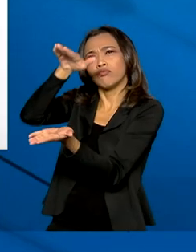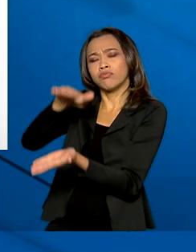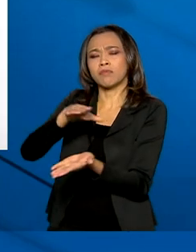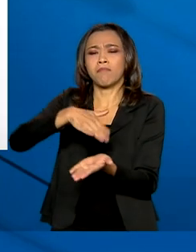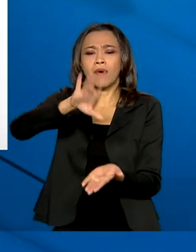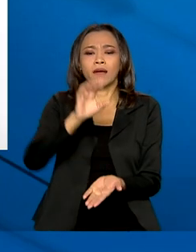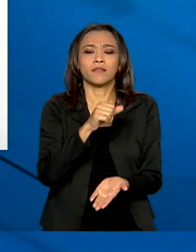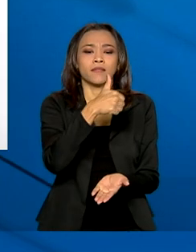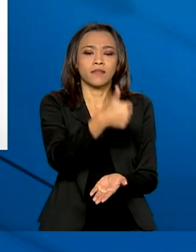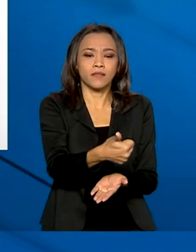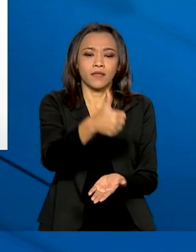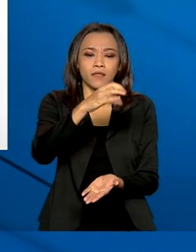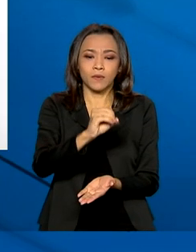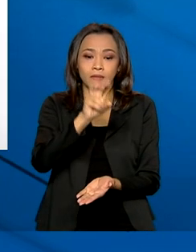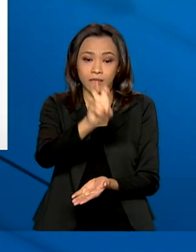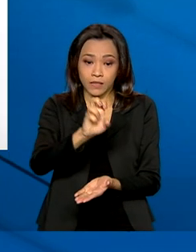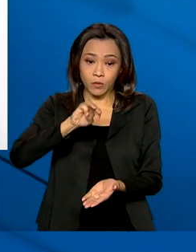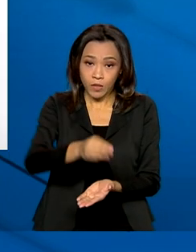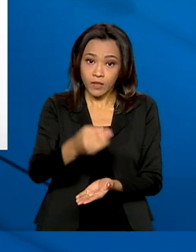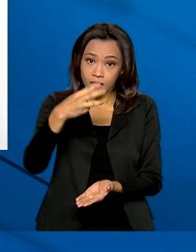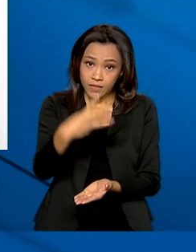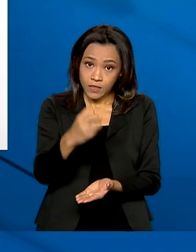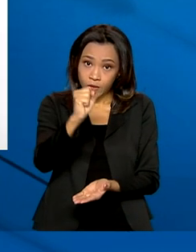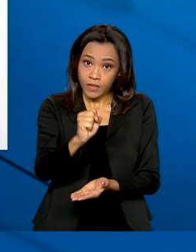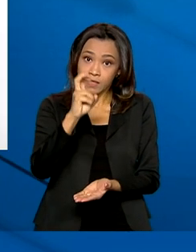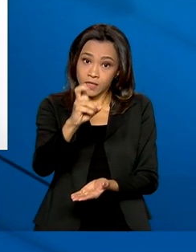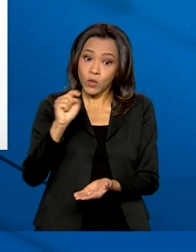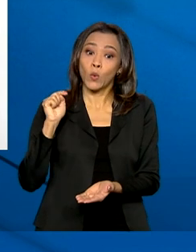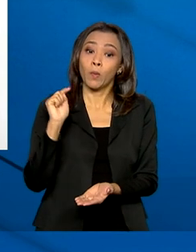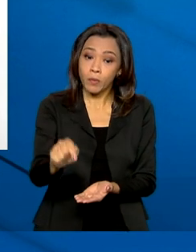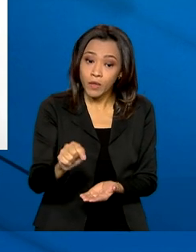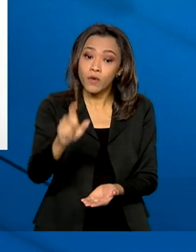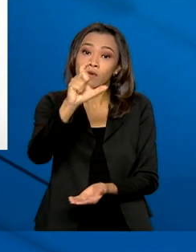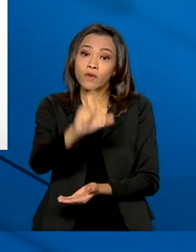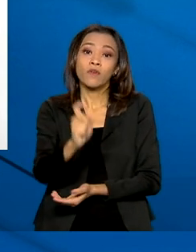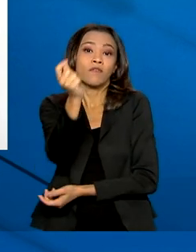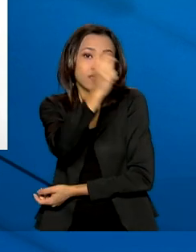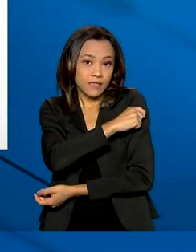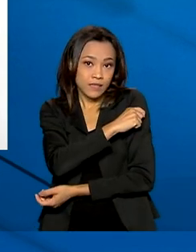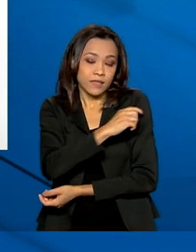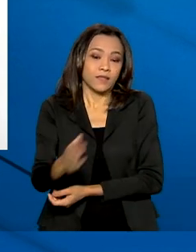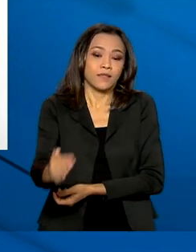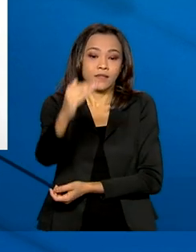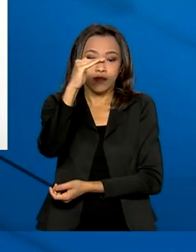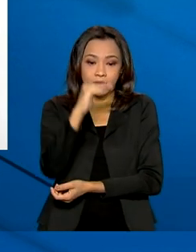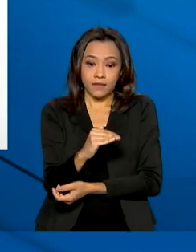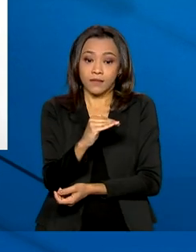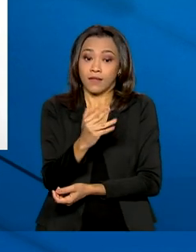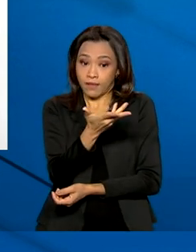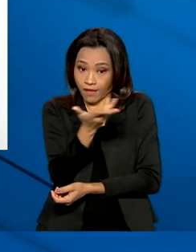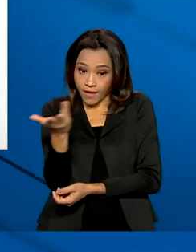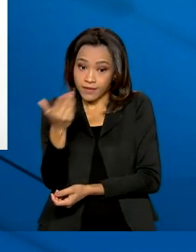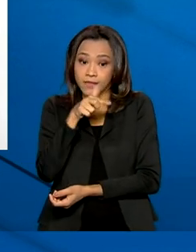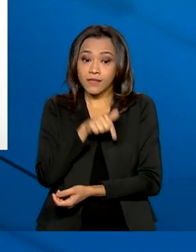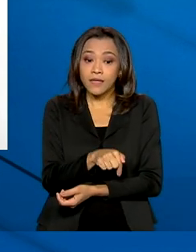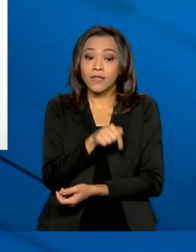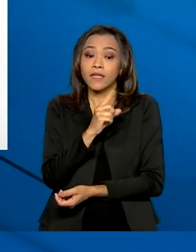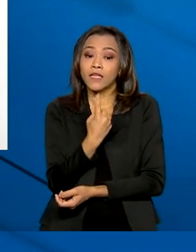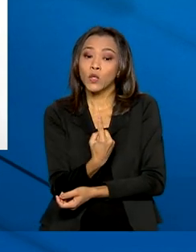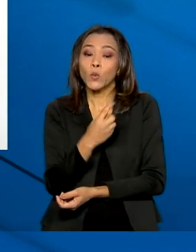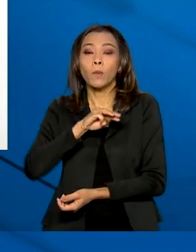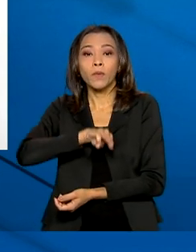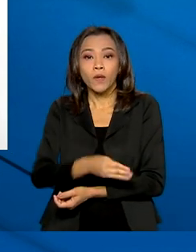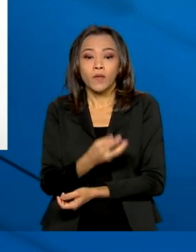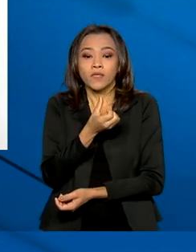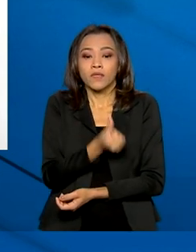105 milhões 385 mil doses de vacinas contra a covid. Dessas doses, 71 milhões